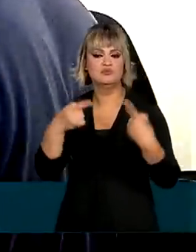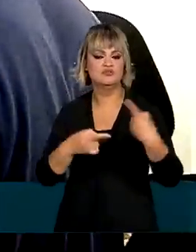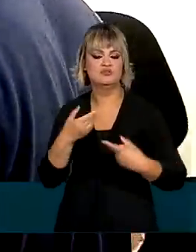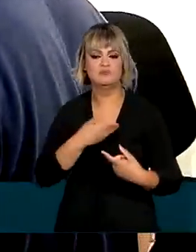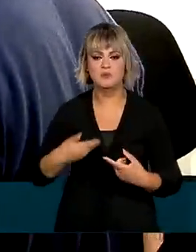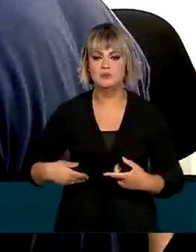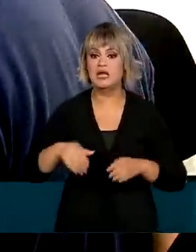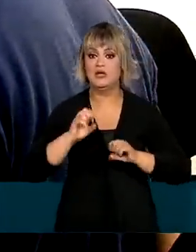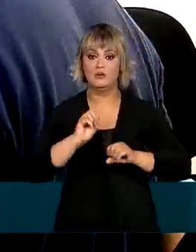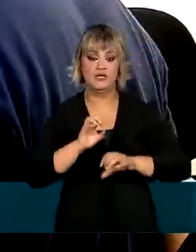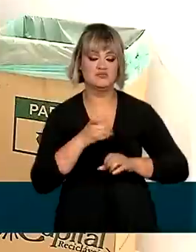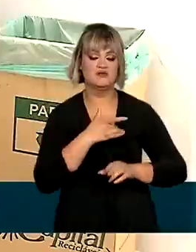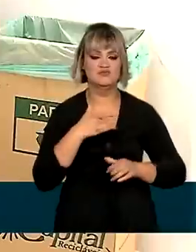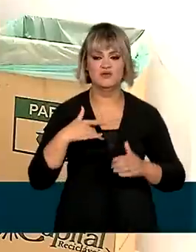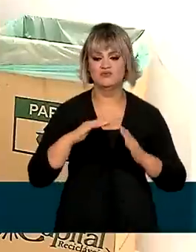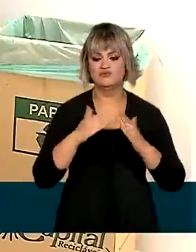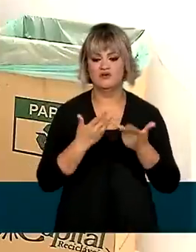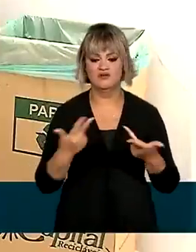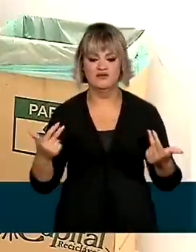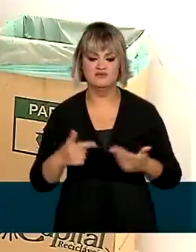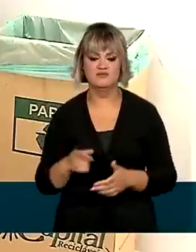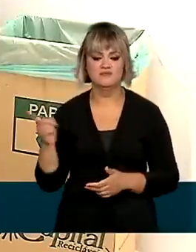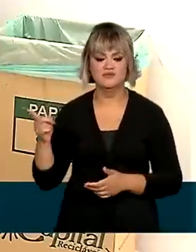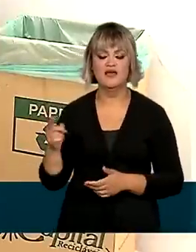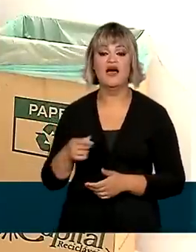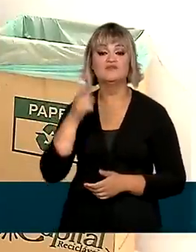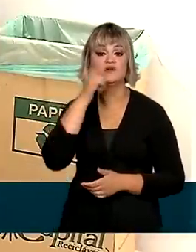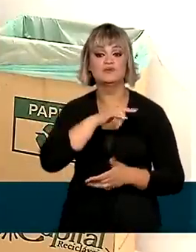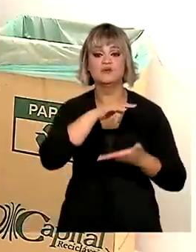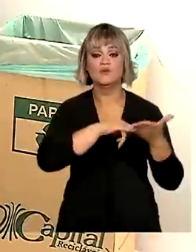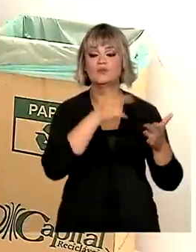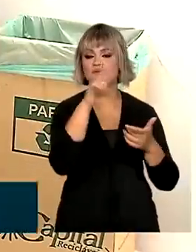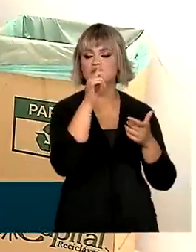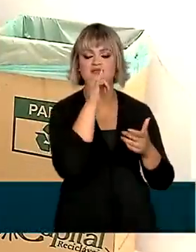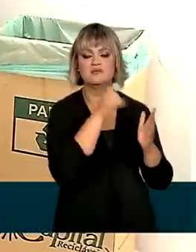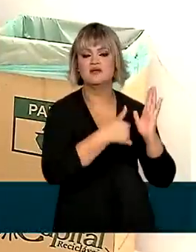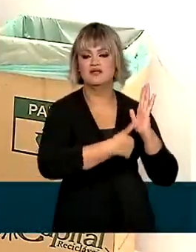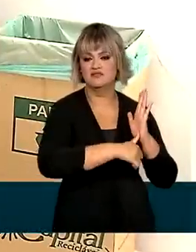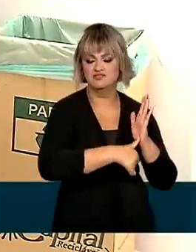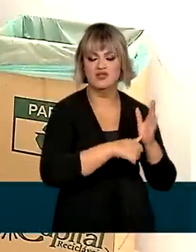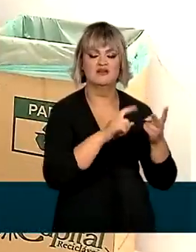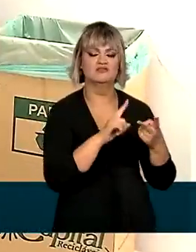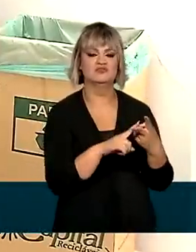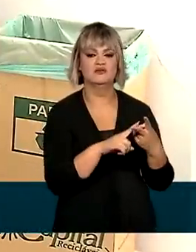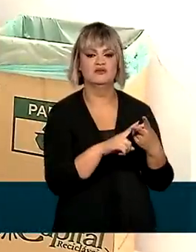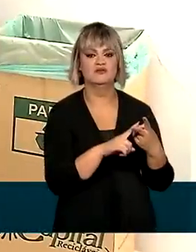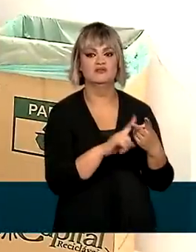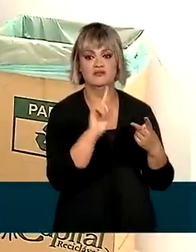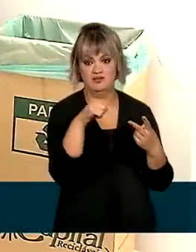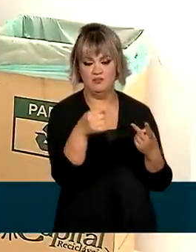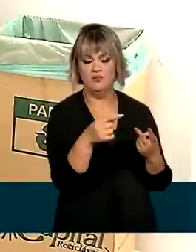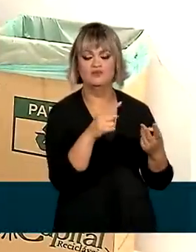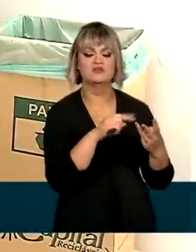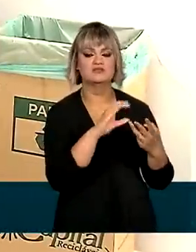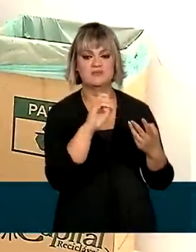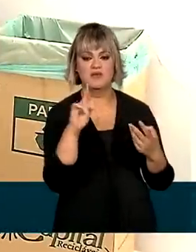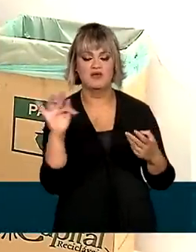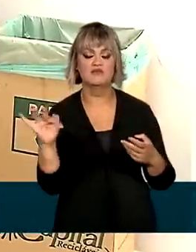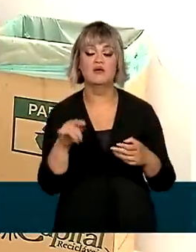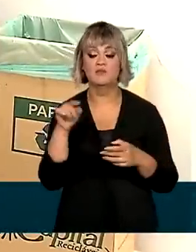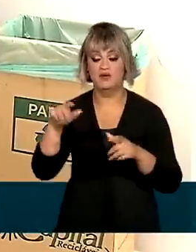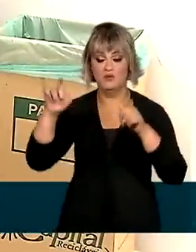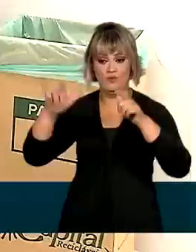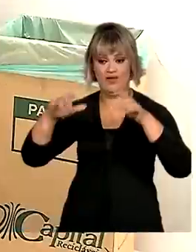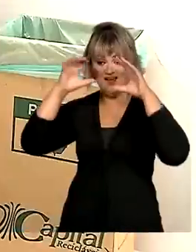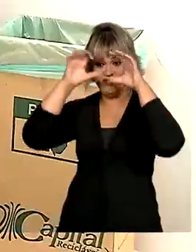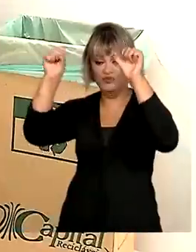educação e saúde. É a porta de entrada para os outros documentos, para a identidade, carteira de identidade, que é o próximo documento. Porque no cartório, gente